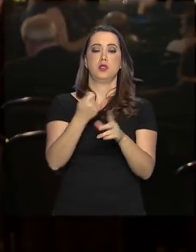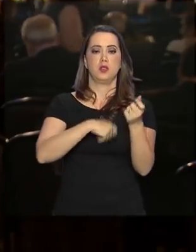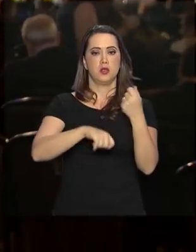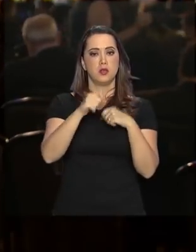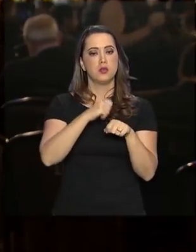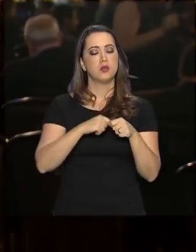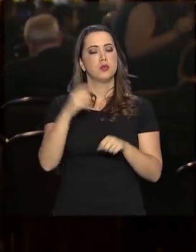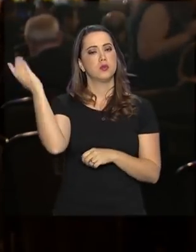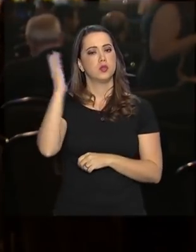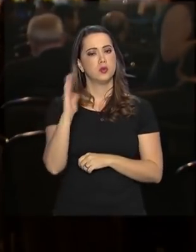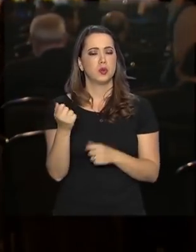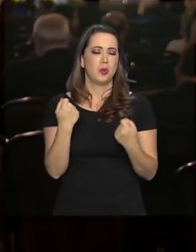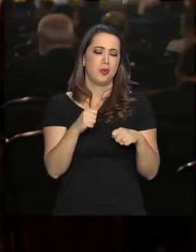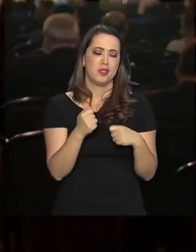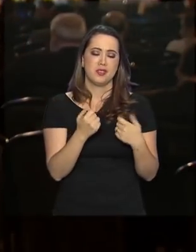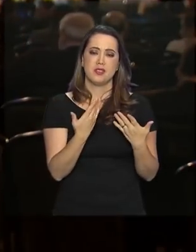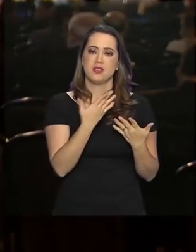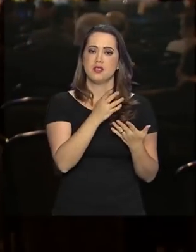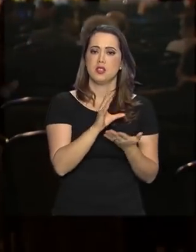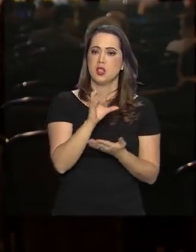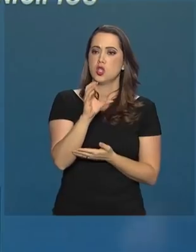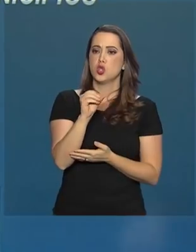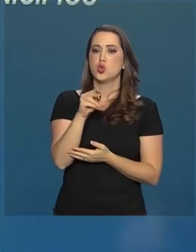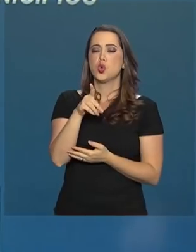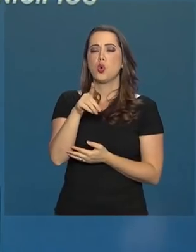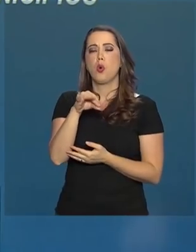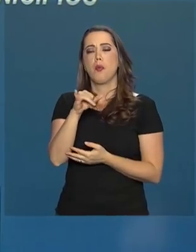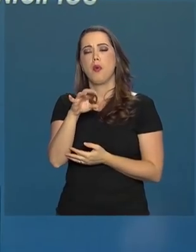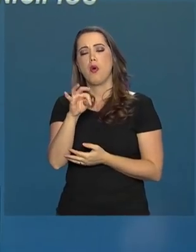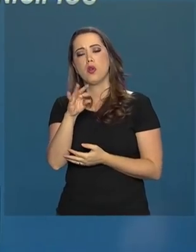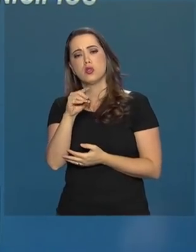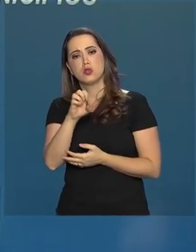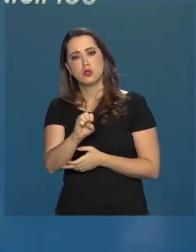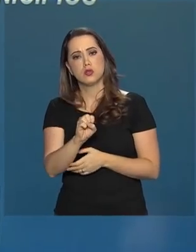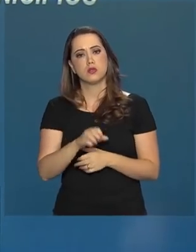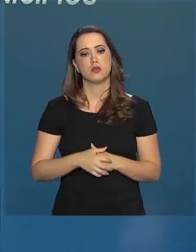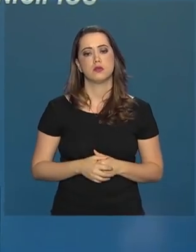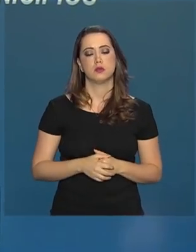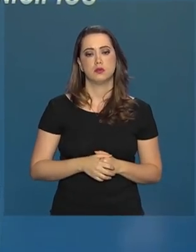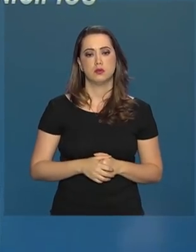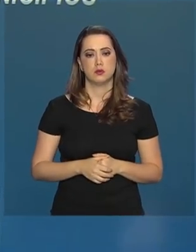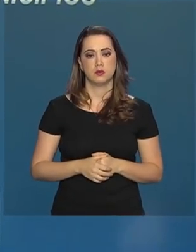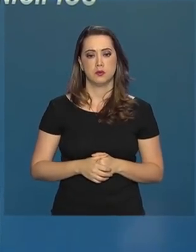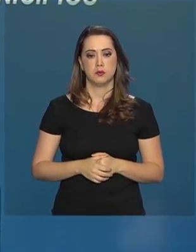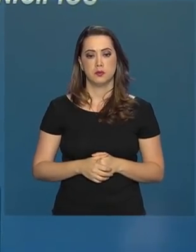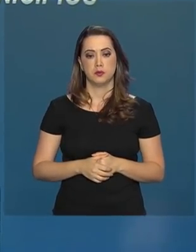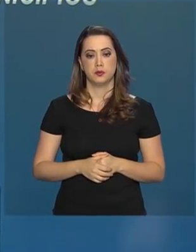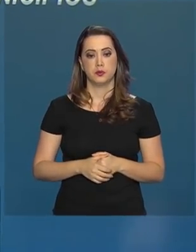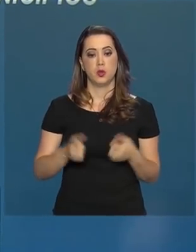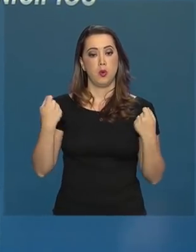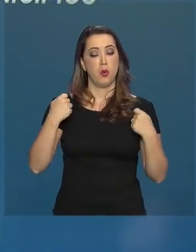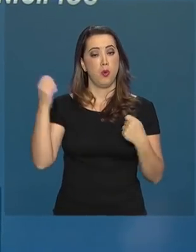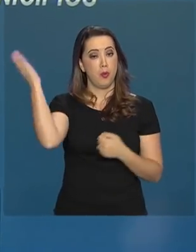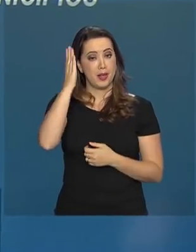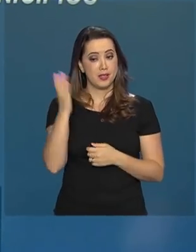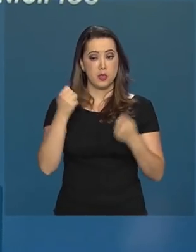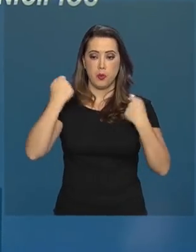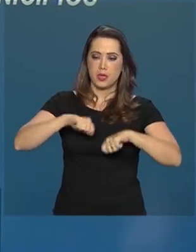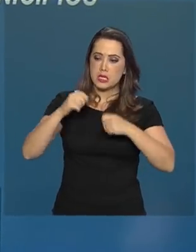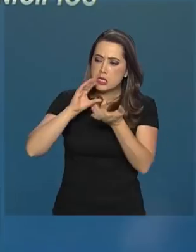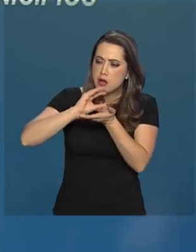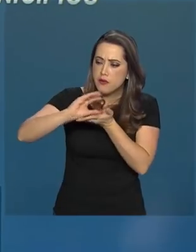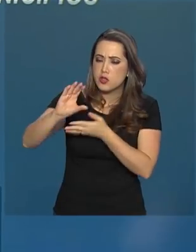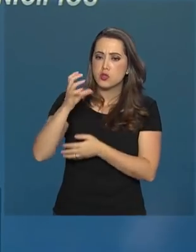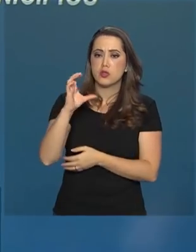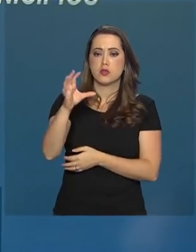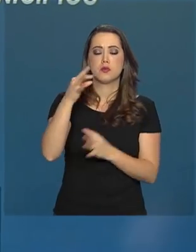economia brasileira não dependa tanto de commodities. O Brasil tem que investir em ciência e tecnologia